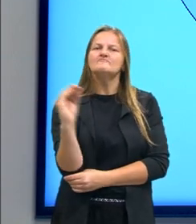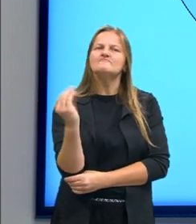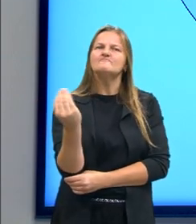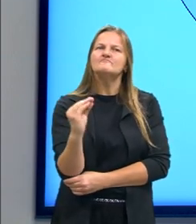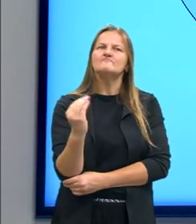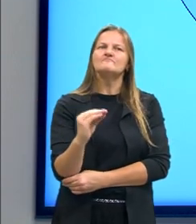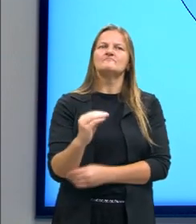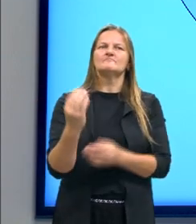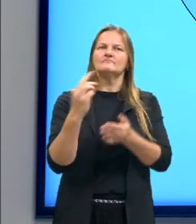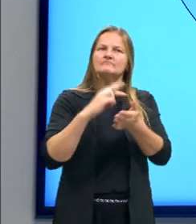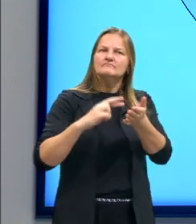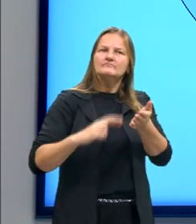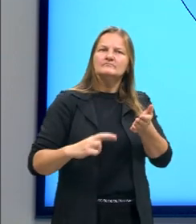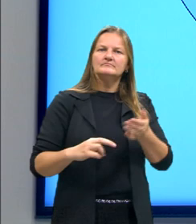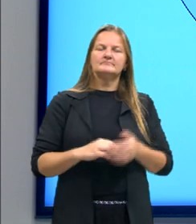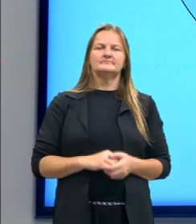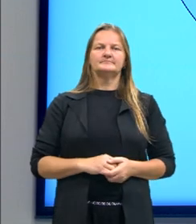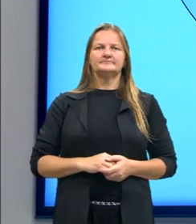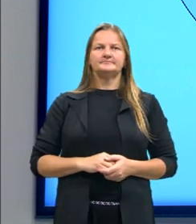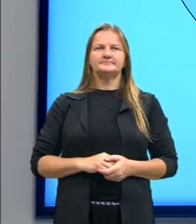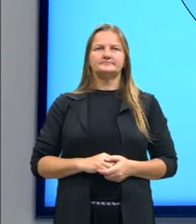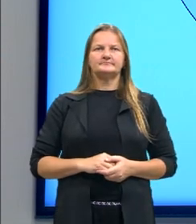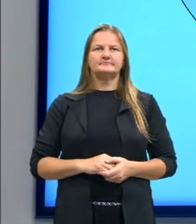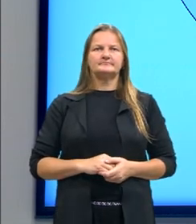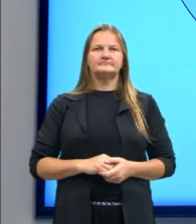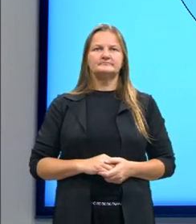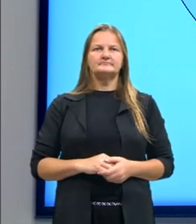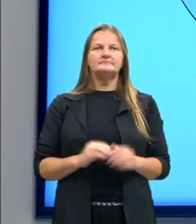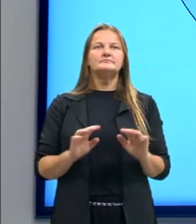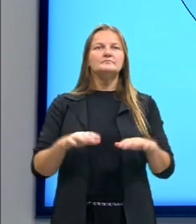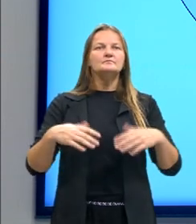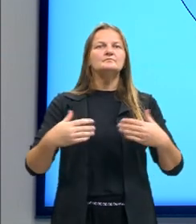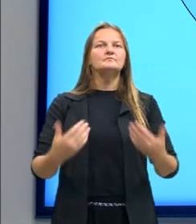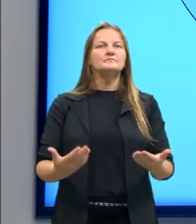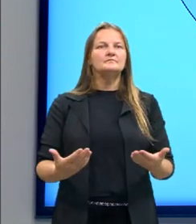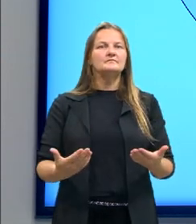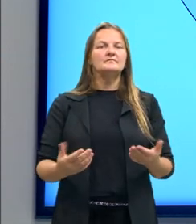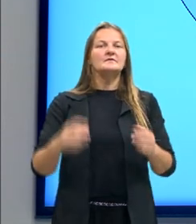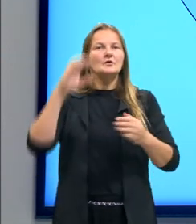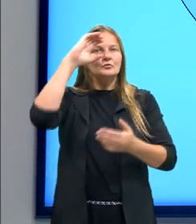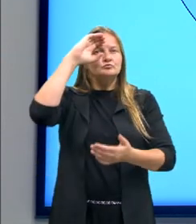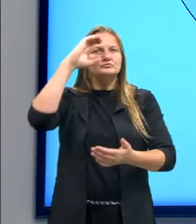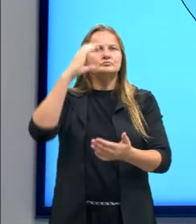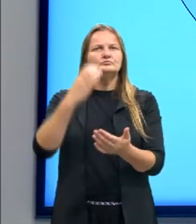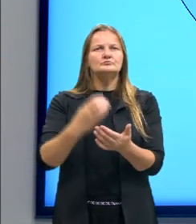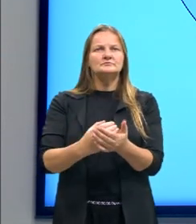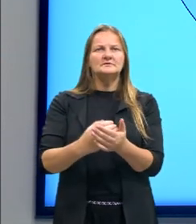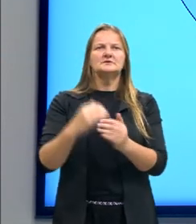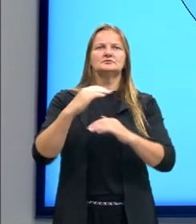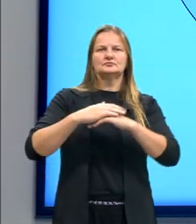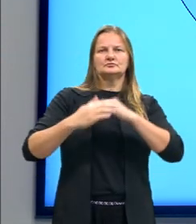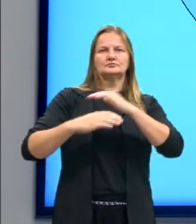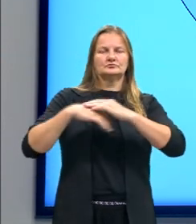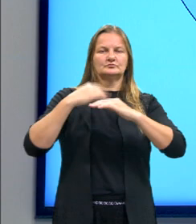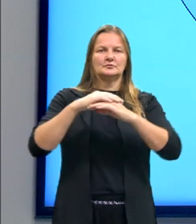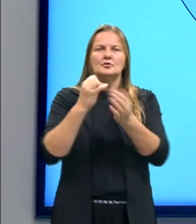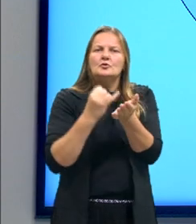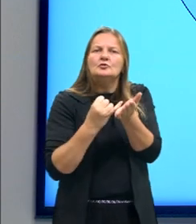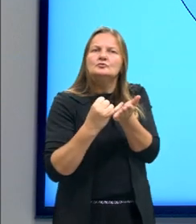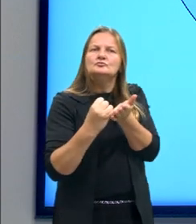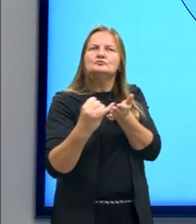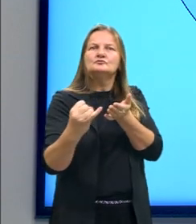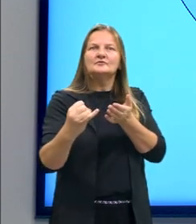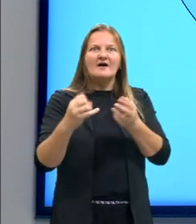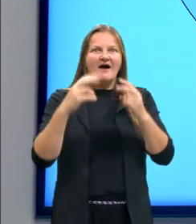ser retomado, né? Então, a nossa tese, para construir aquela introdução que